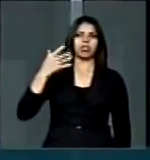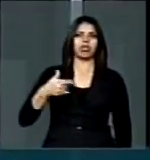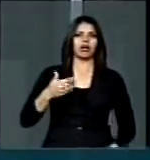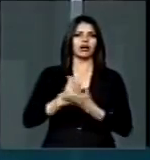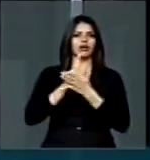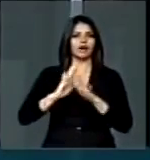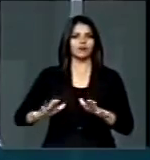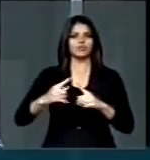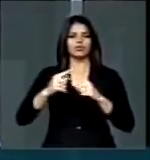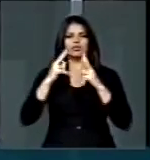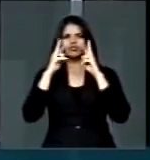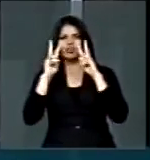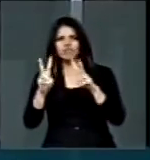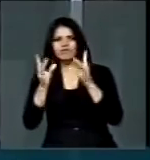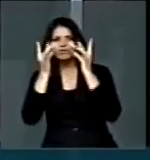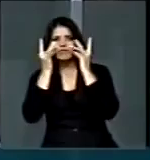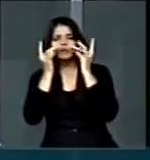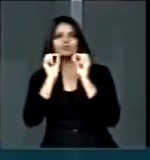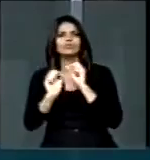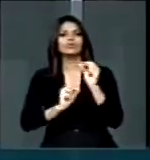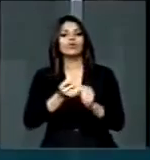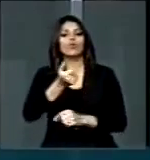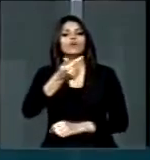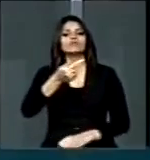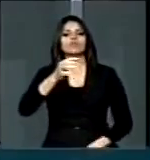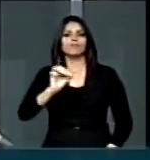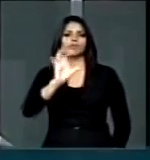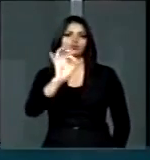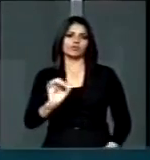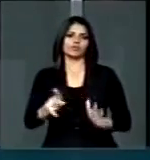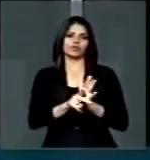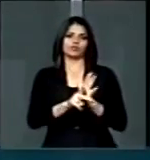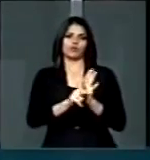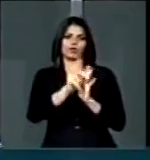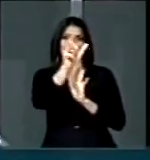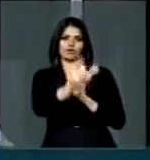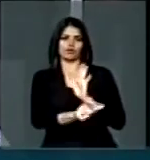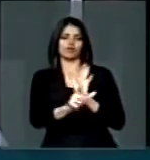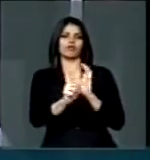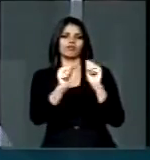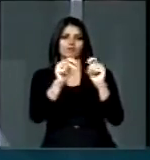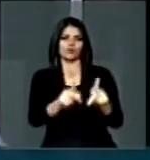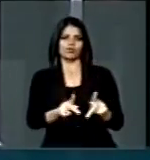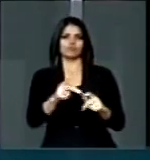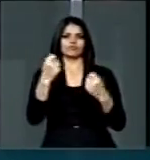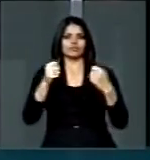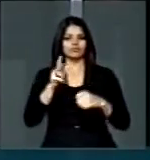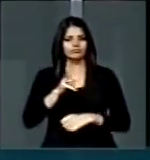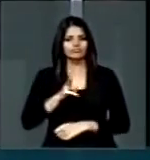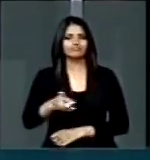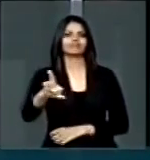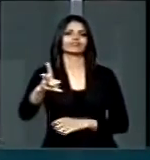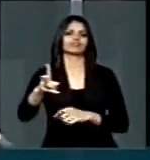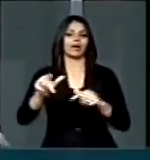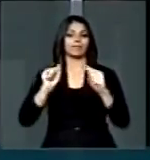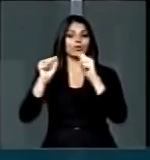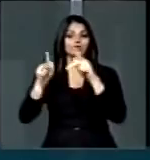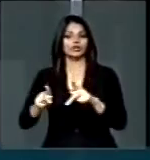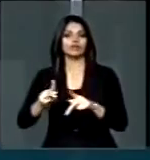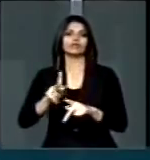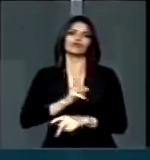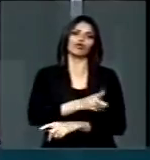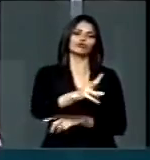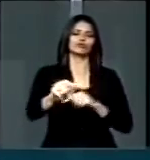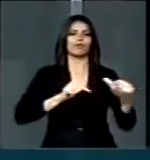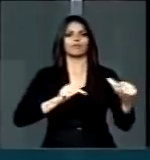Brasil lá fora é que quase 70% dos aposentados brasileiros precisam continuar trabalhando, ou precisam